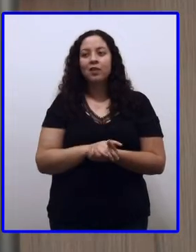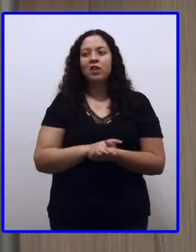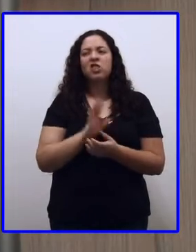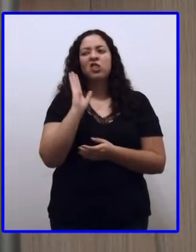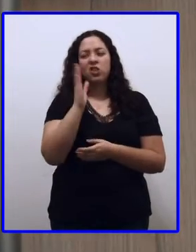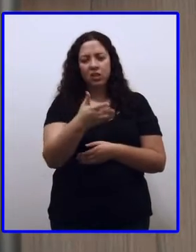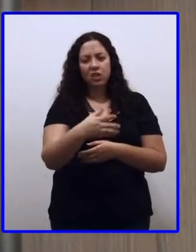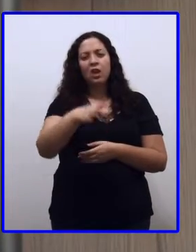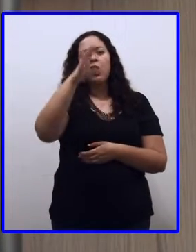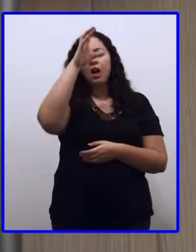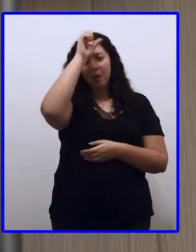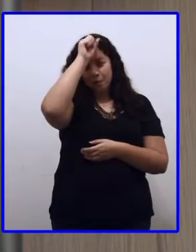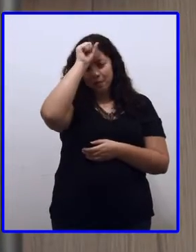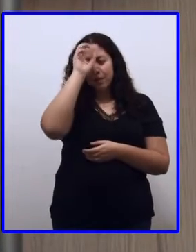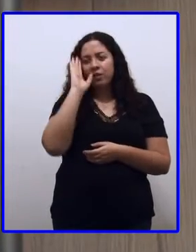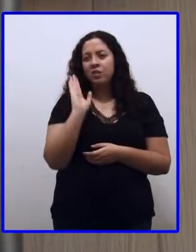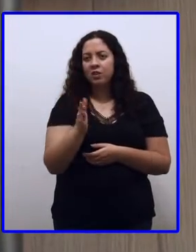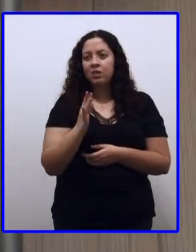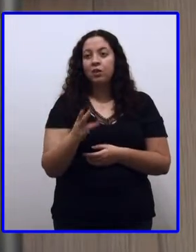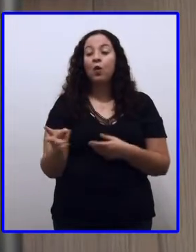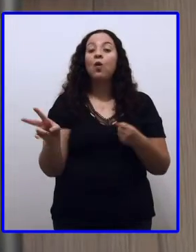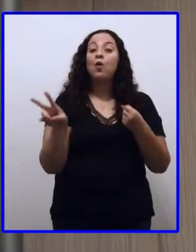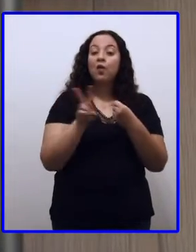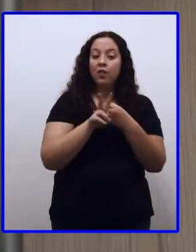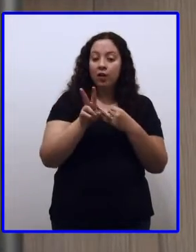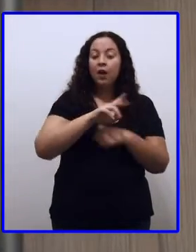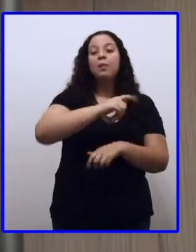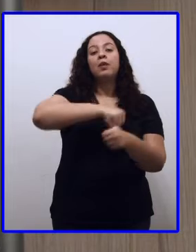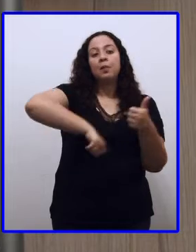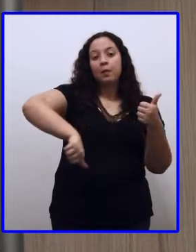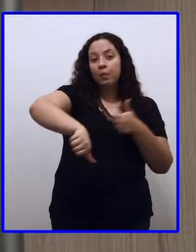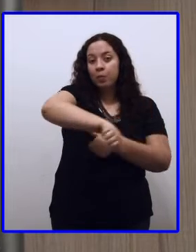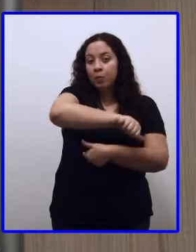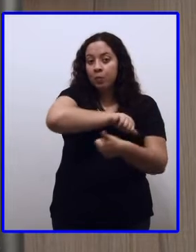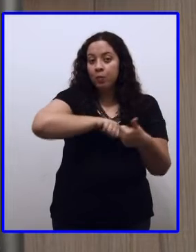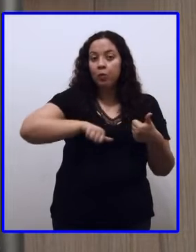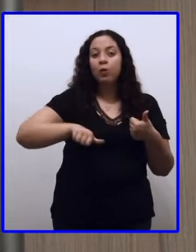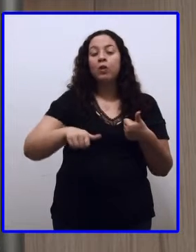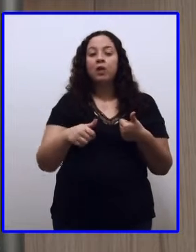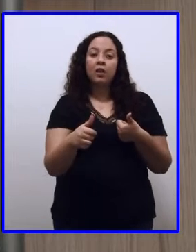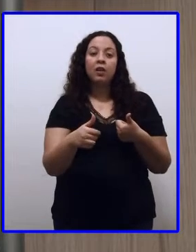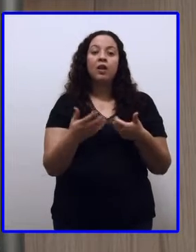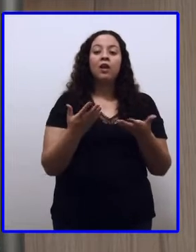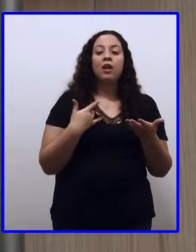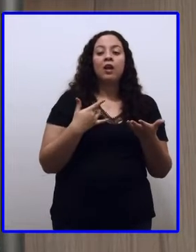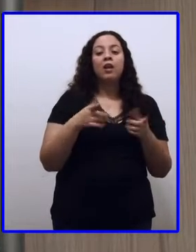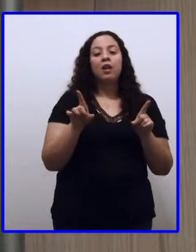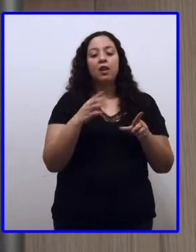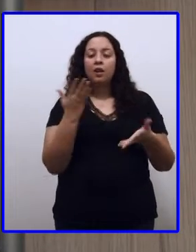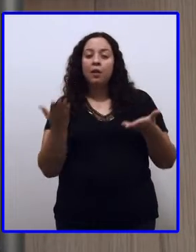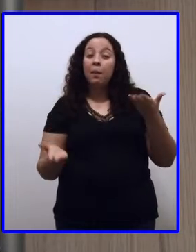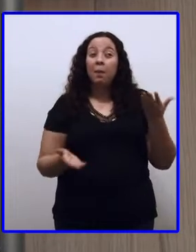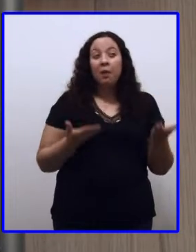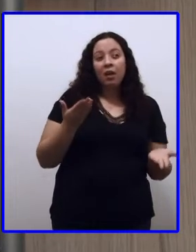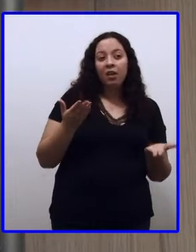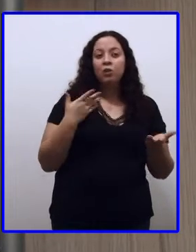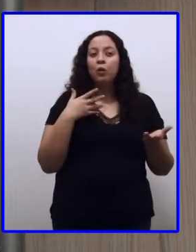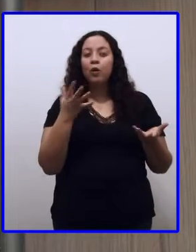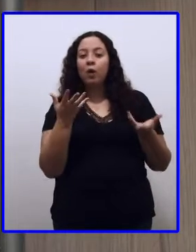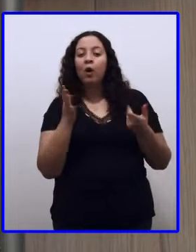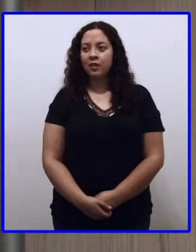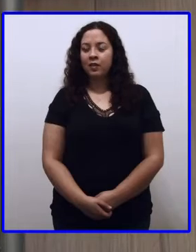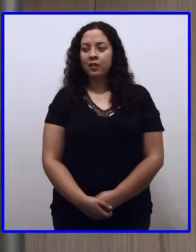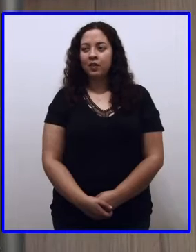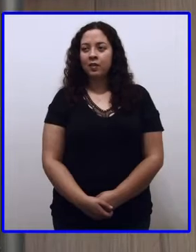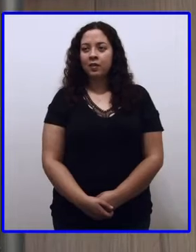se é no plural. Então, isso você já sabe. Então, o verbo, ele também varia de acordo com as pessoas e o número, certo?